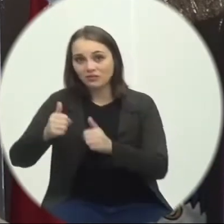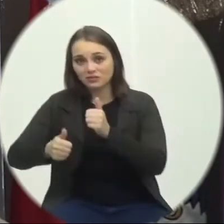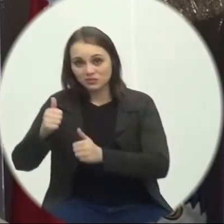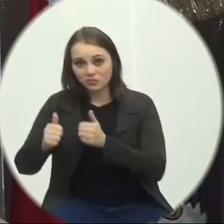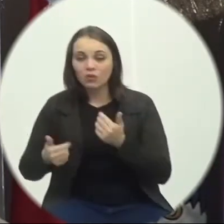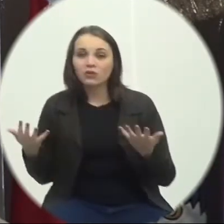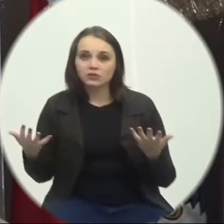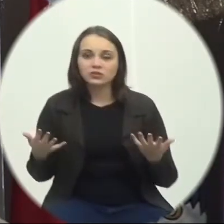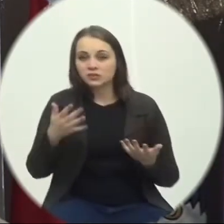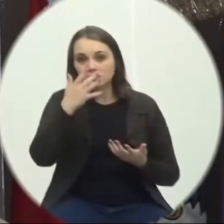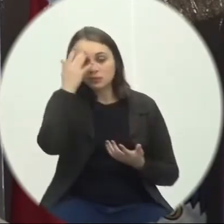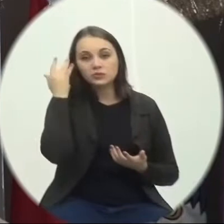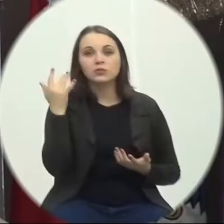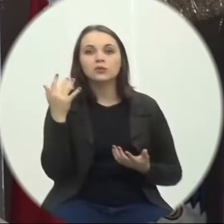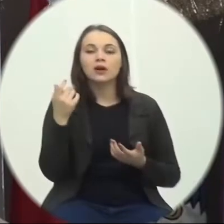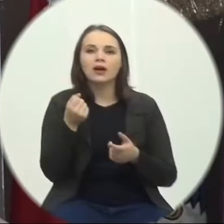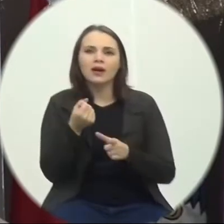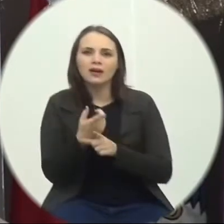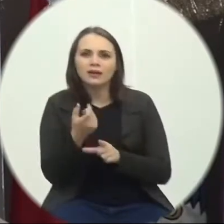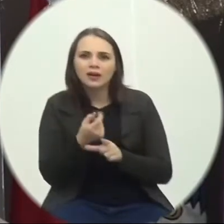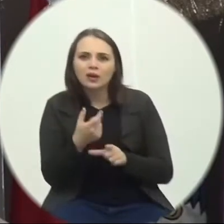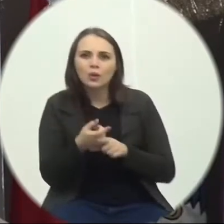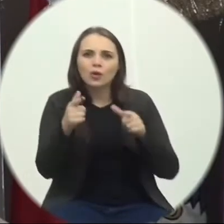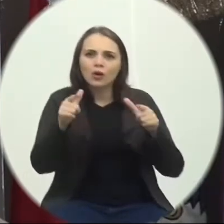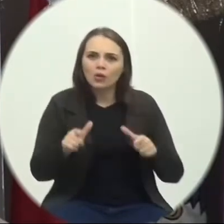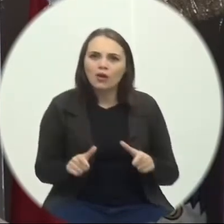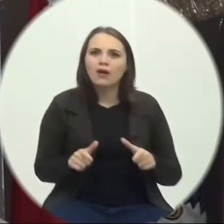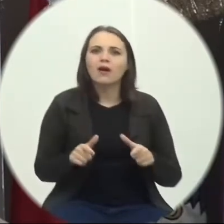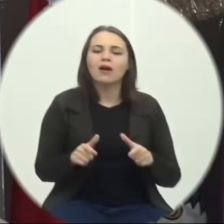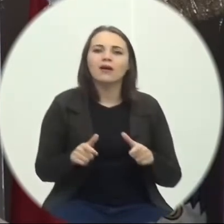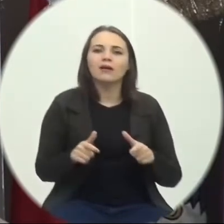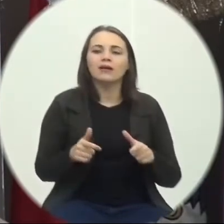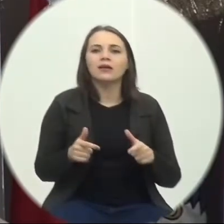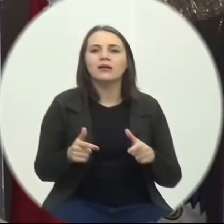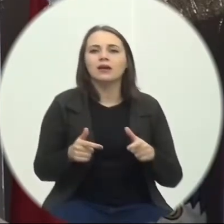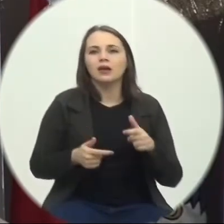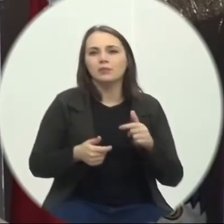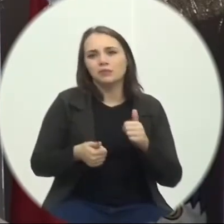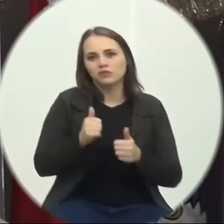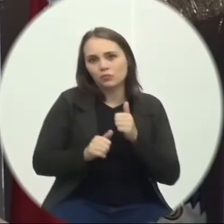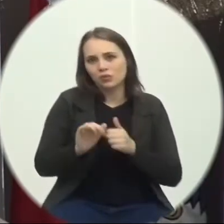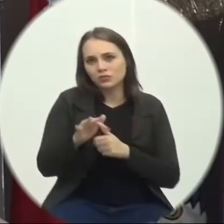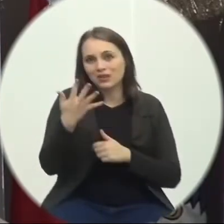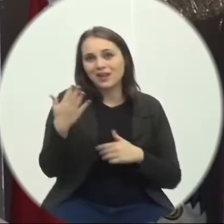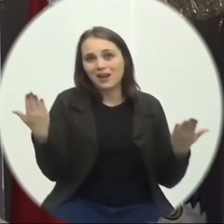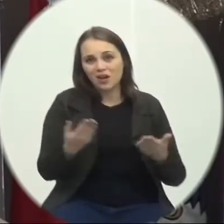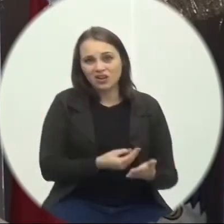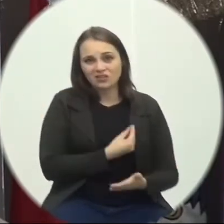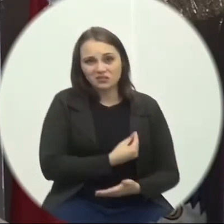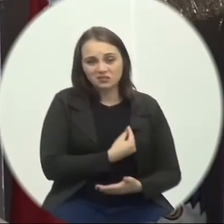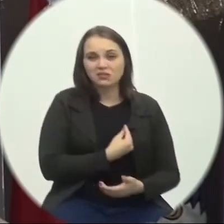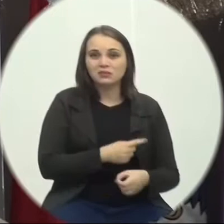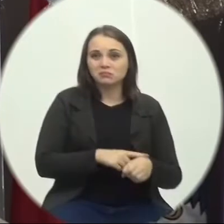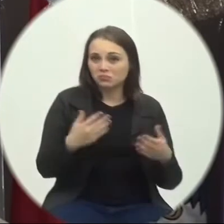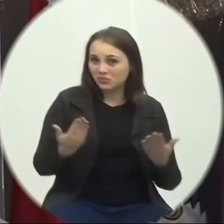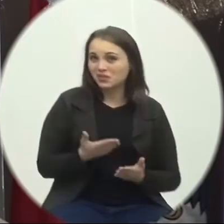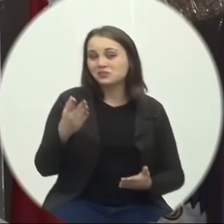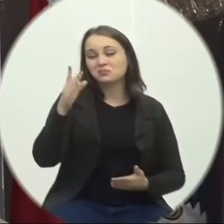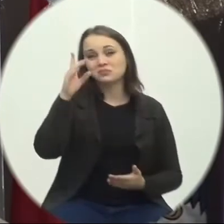Pessoal que Aluga arenas E tudo mais Está vivendo Realmente Um momento Bastante tenso